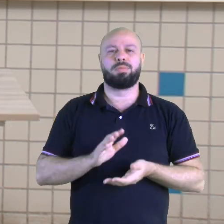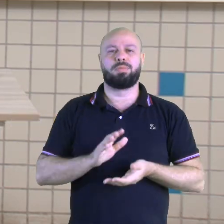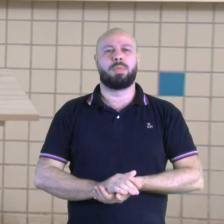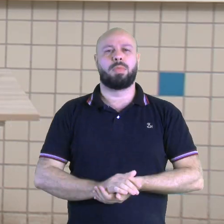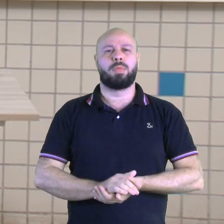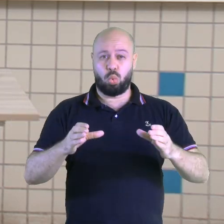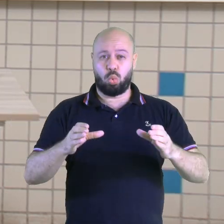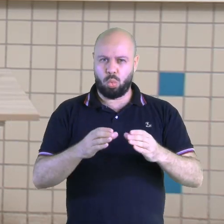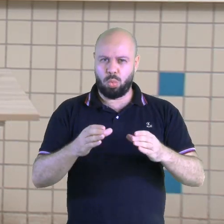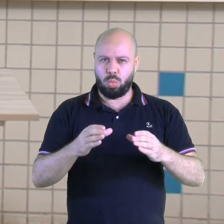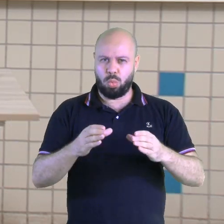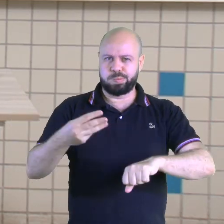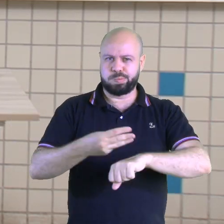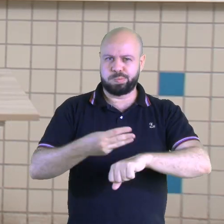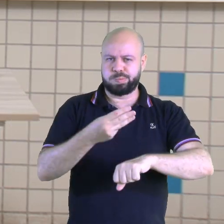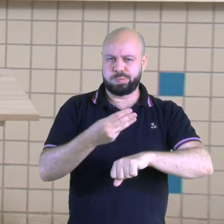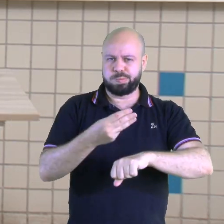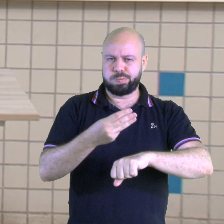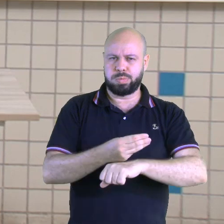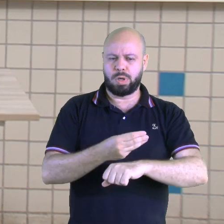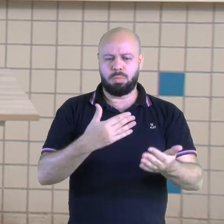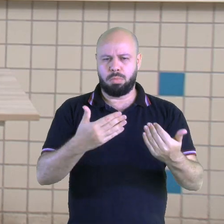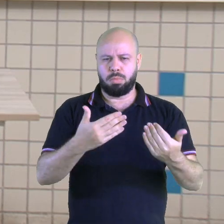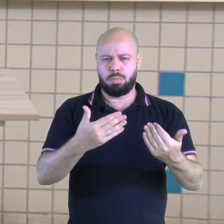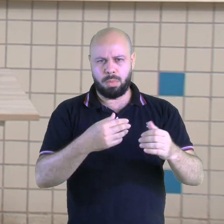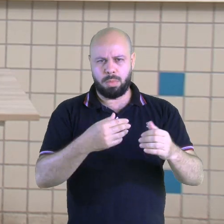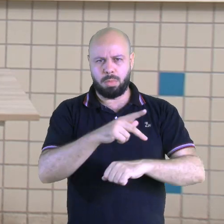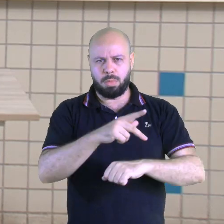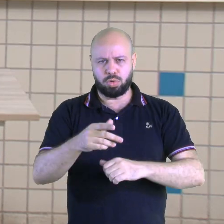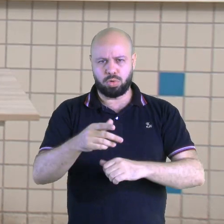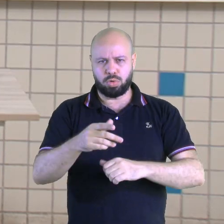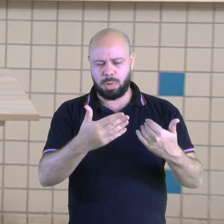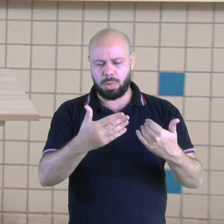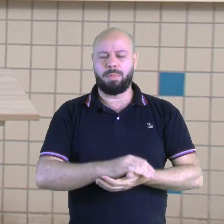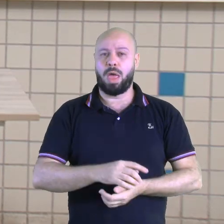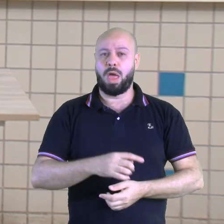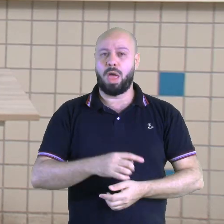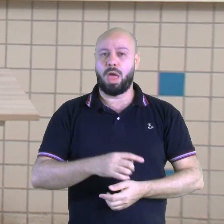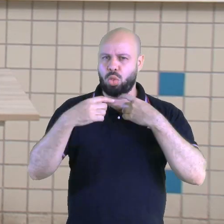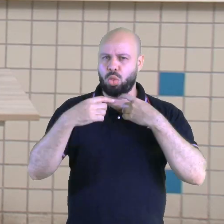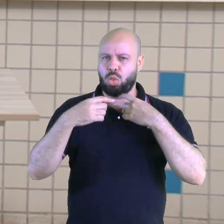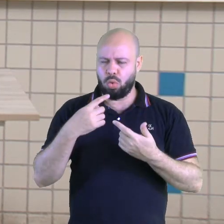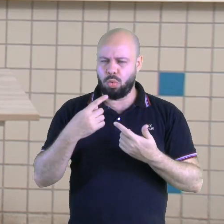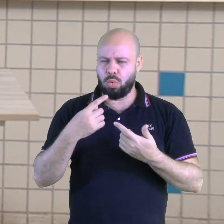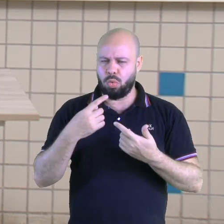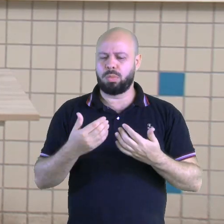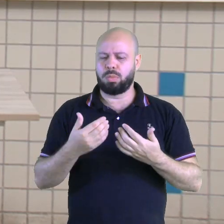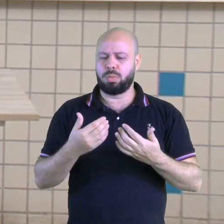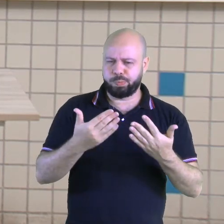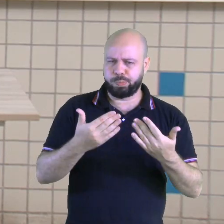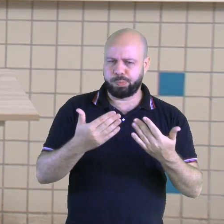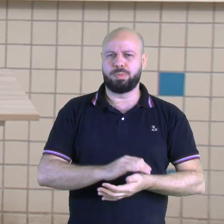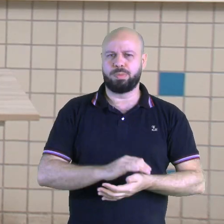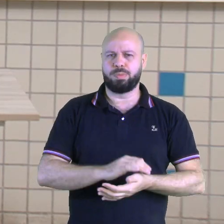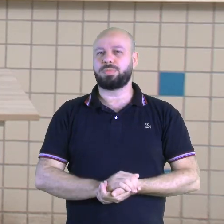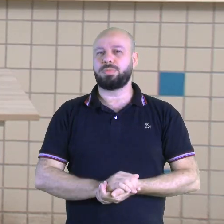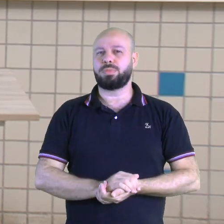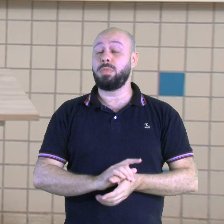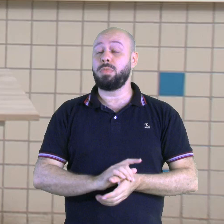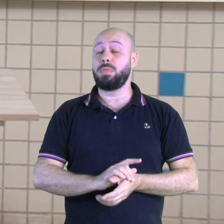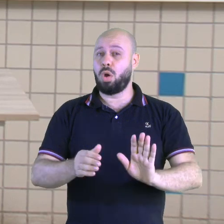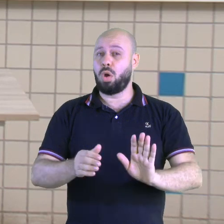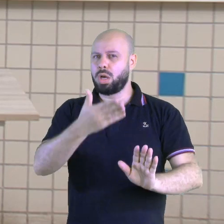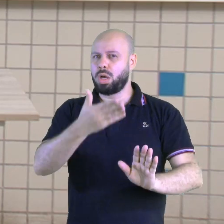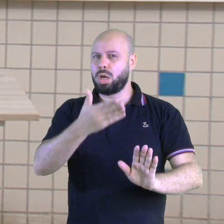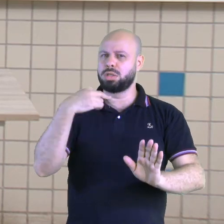para conversar com os professores de vocês, tirar as dúvidas, ok? E também não esquecer